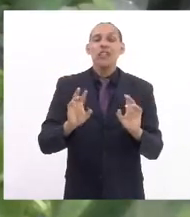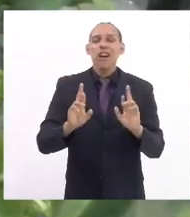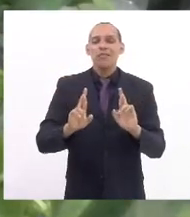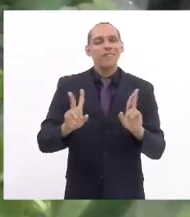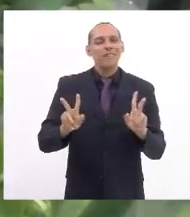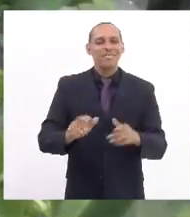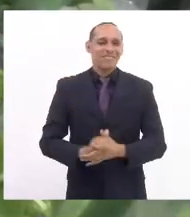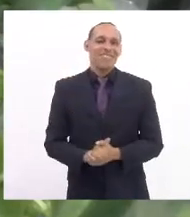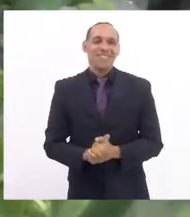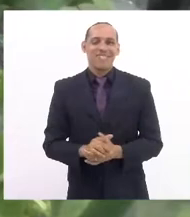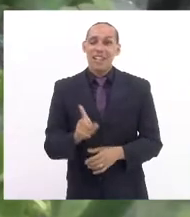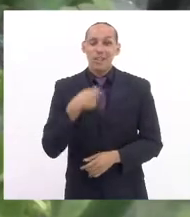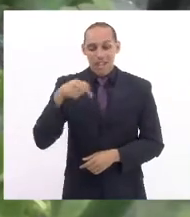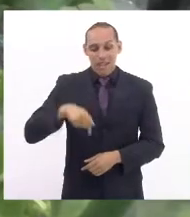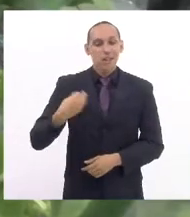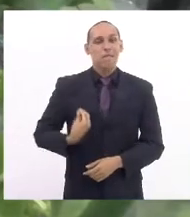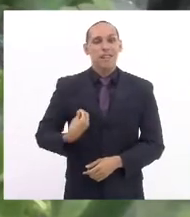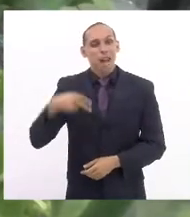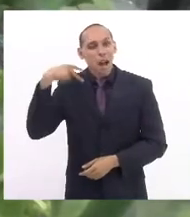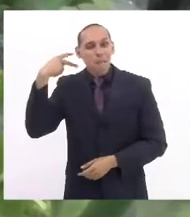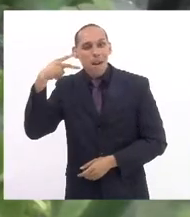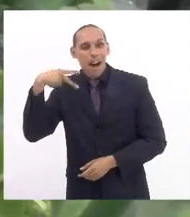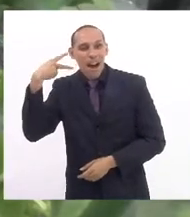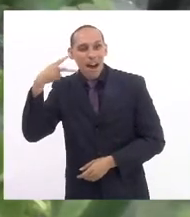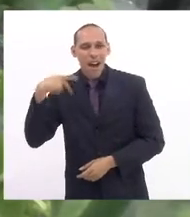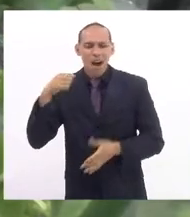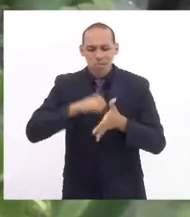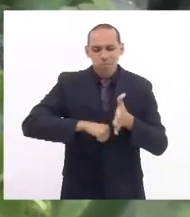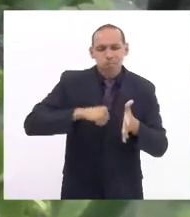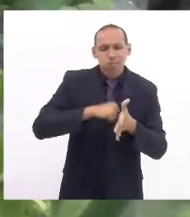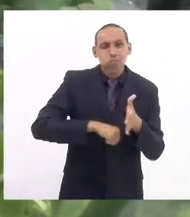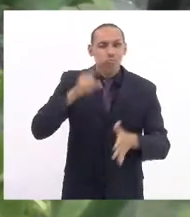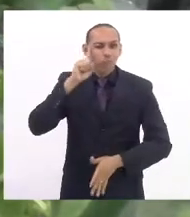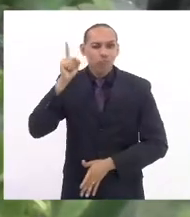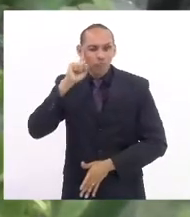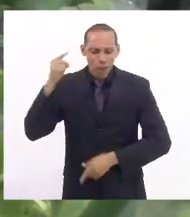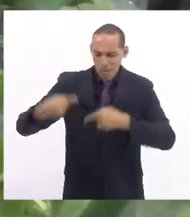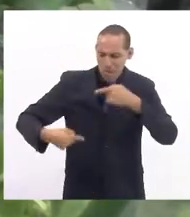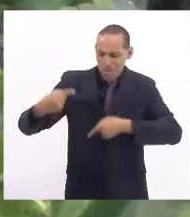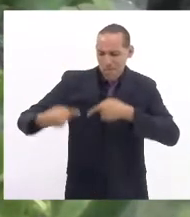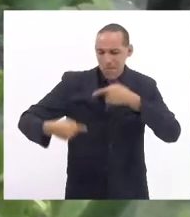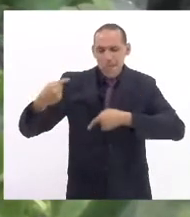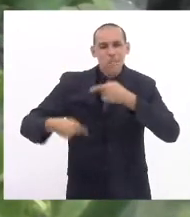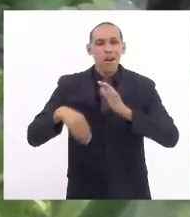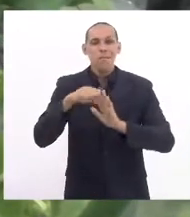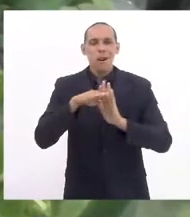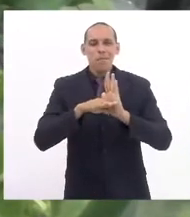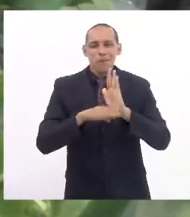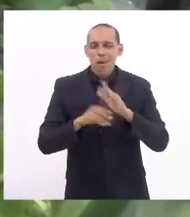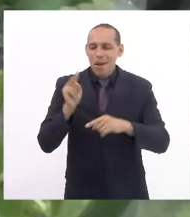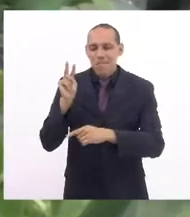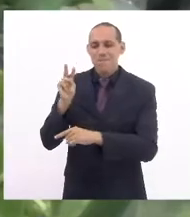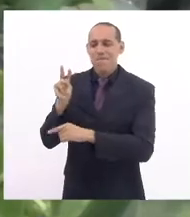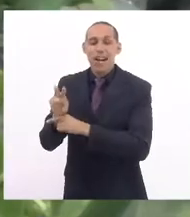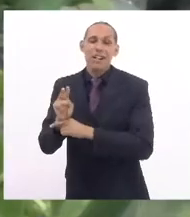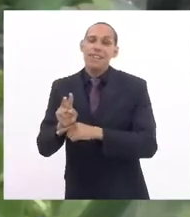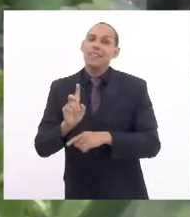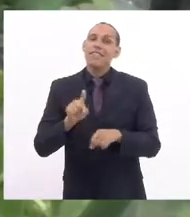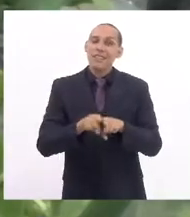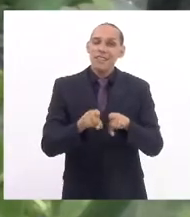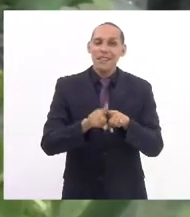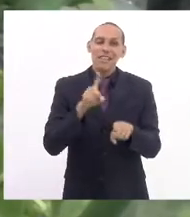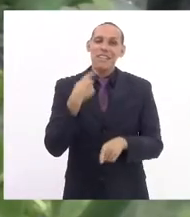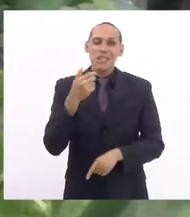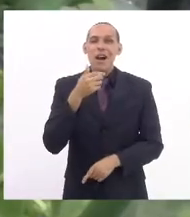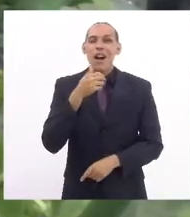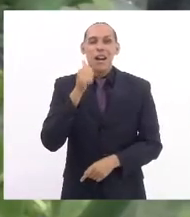no parlamento, lutando, debatendo diariamente por nossas pautas. Somos mães, cuidamos